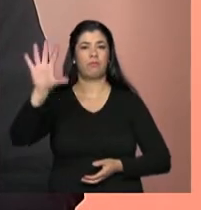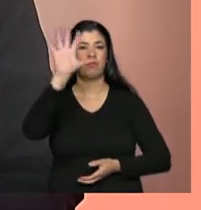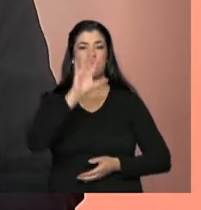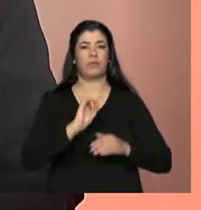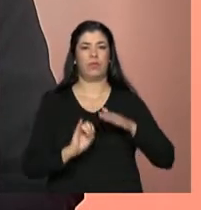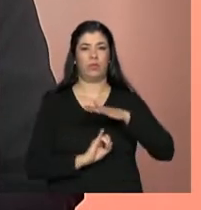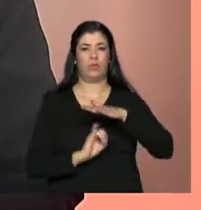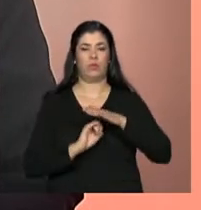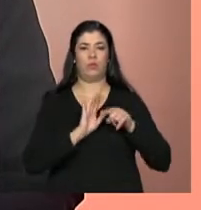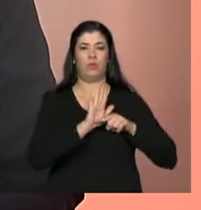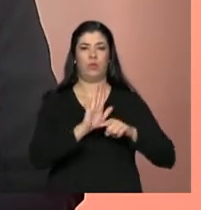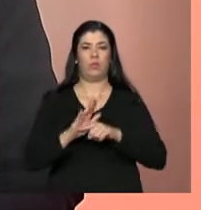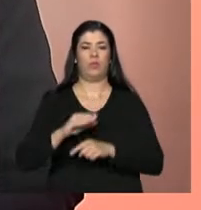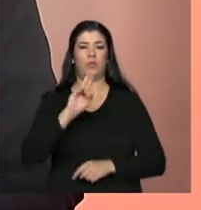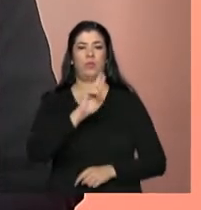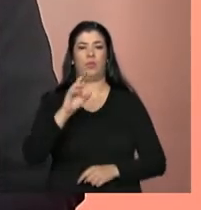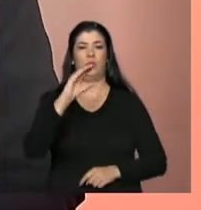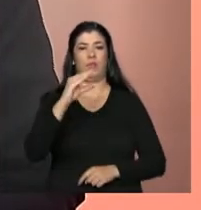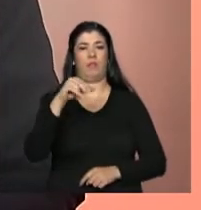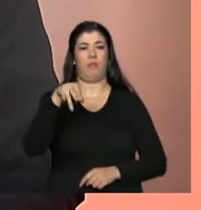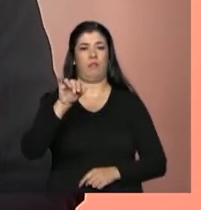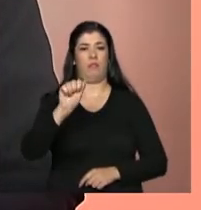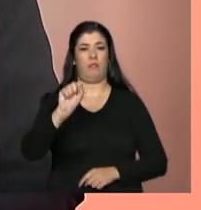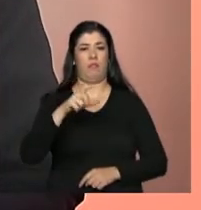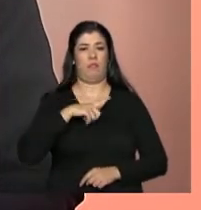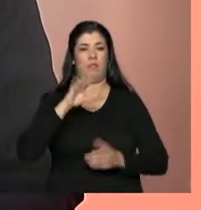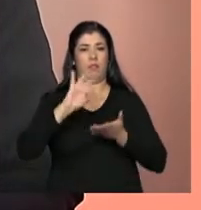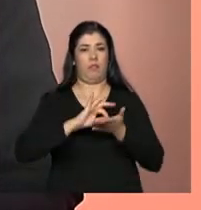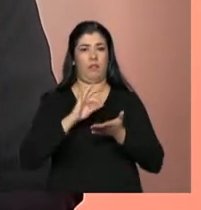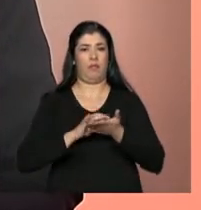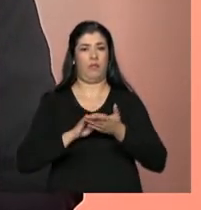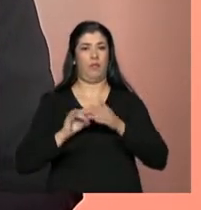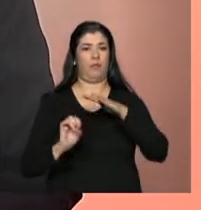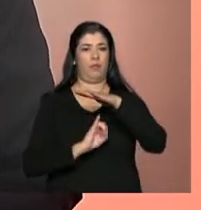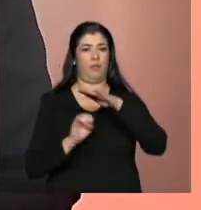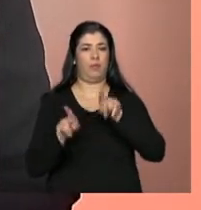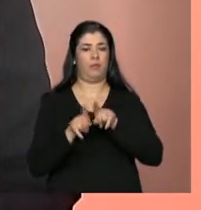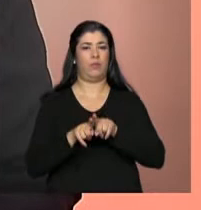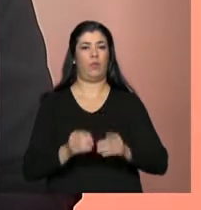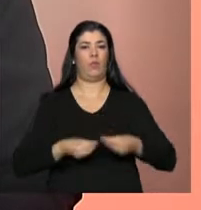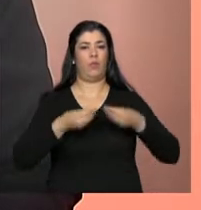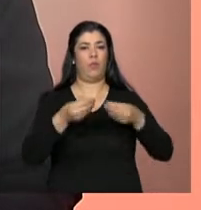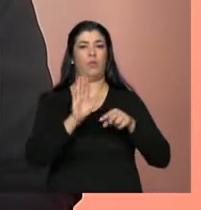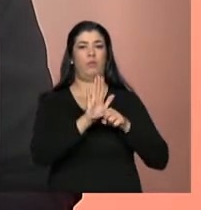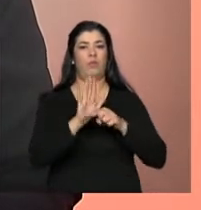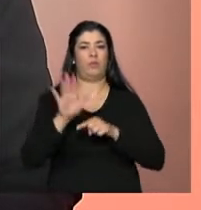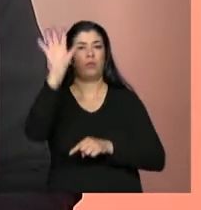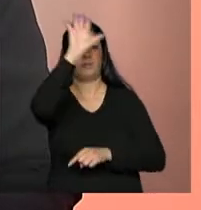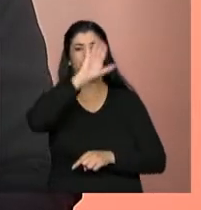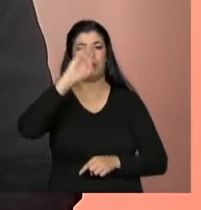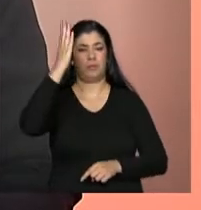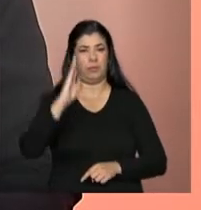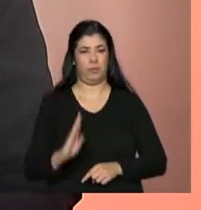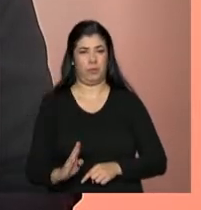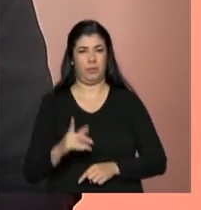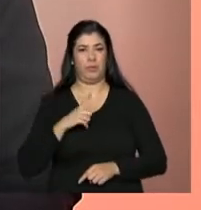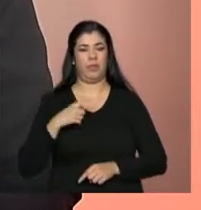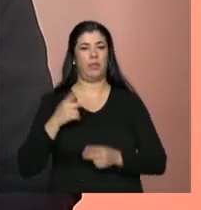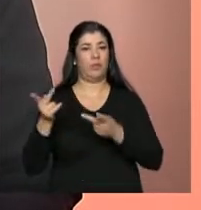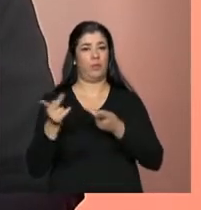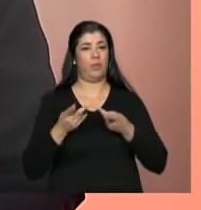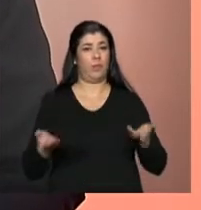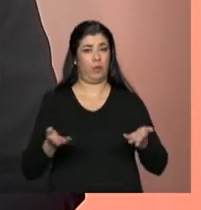de Assistência Social, Quineias, que registra informações sobre entidades e ofertas de assistência social em todo o Brasil. Nossas